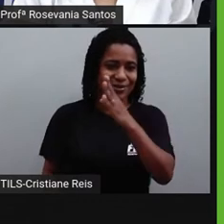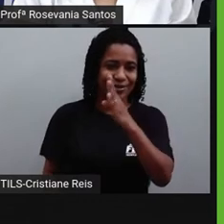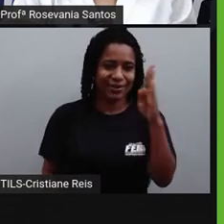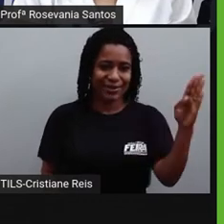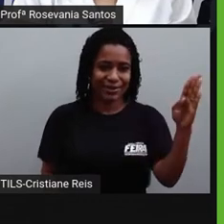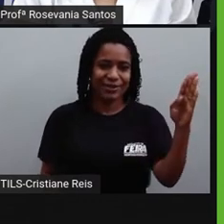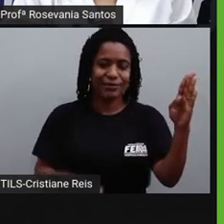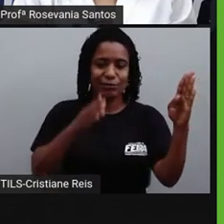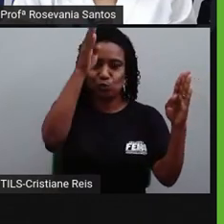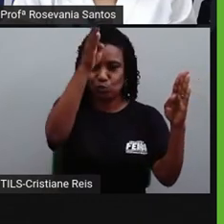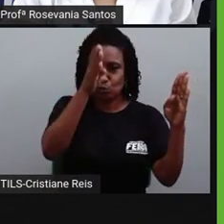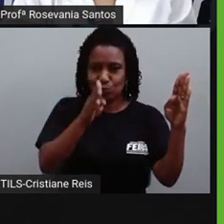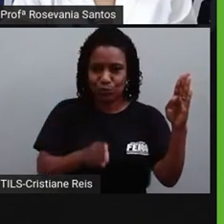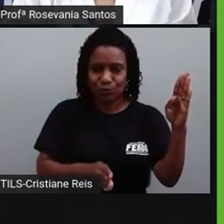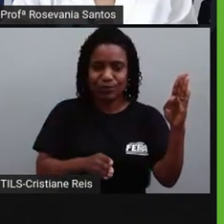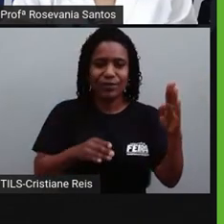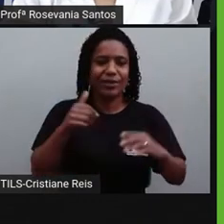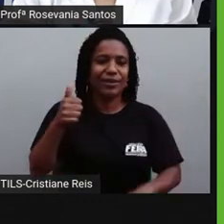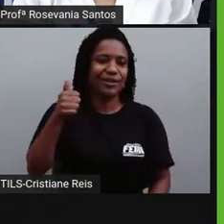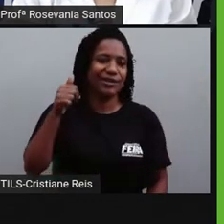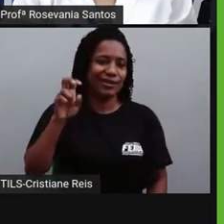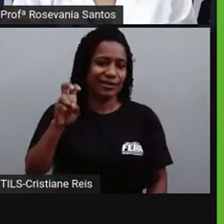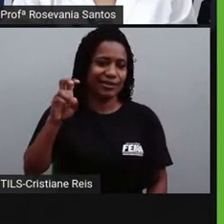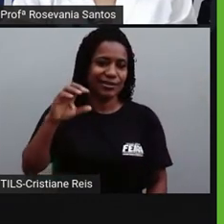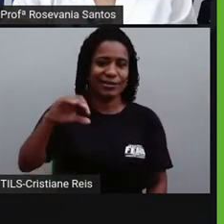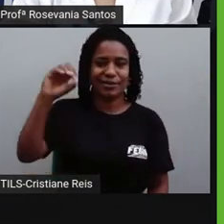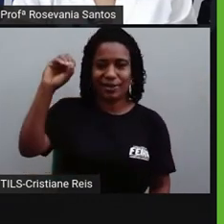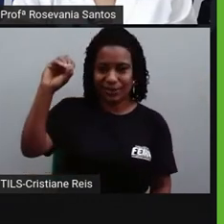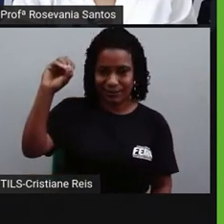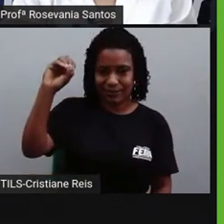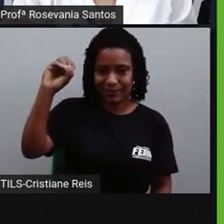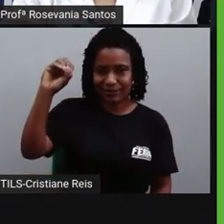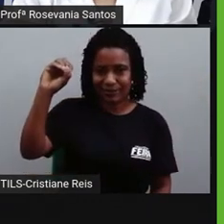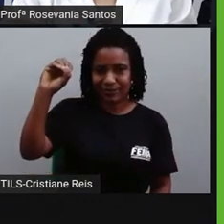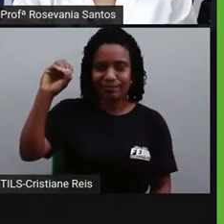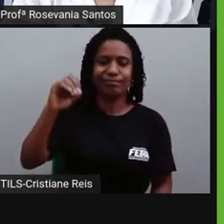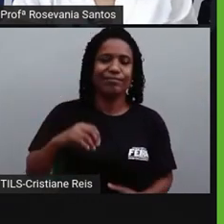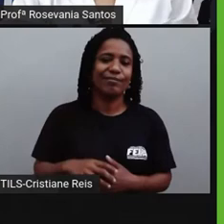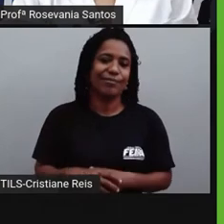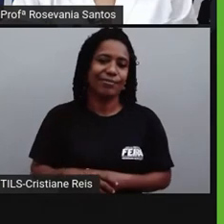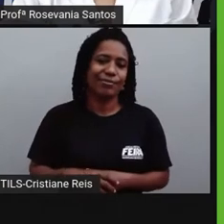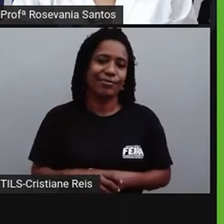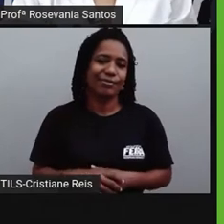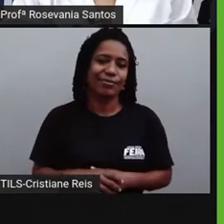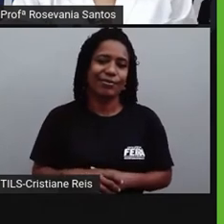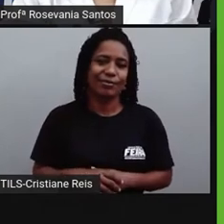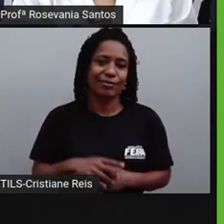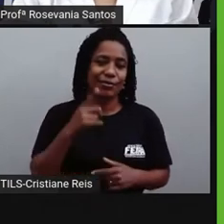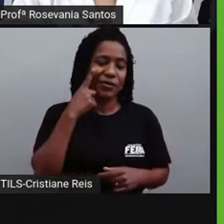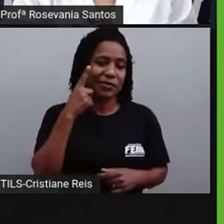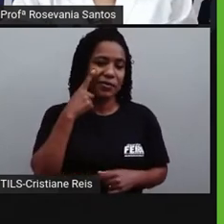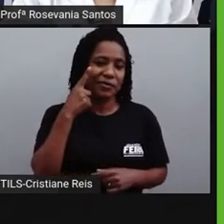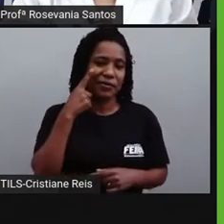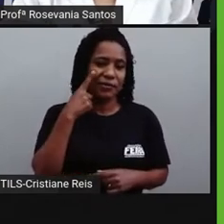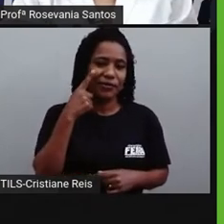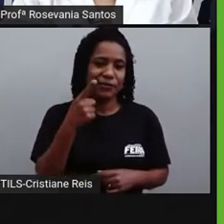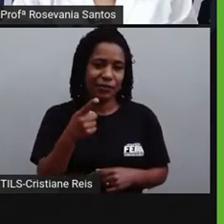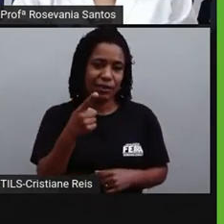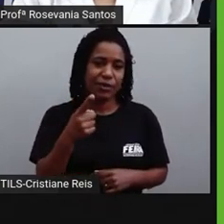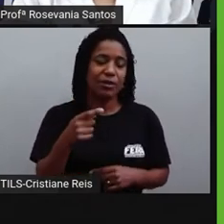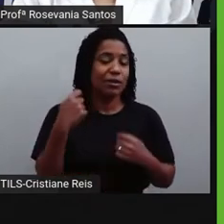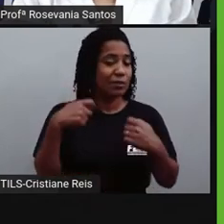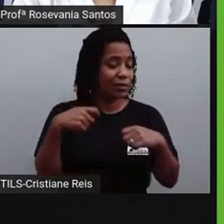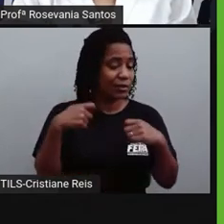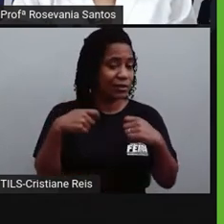fuso aqui inteirinho, 15 graus. Se eu olhar isso aqui também, 15 graus. Mas aí, multiplicado pela quantidade que tem.